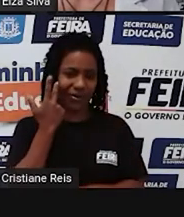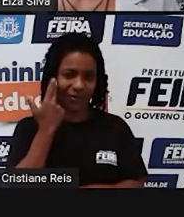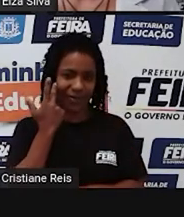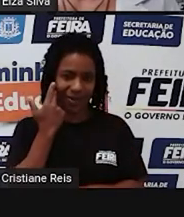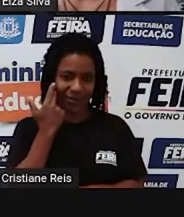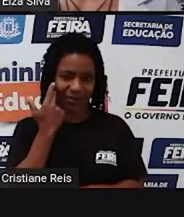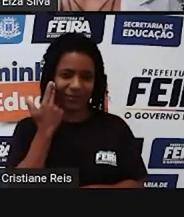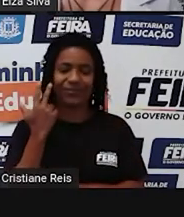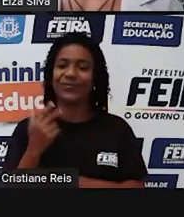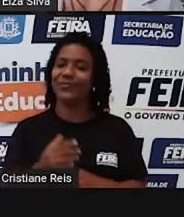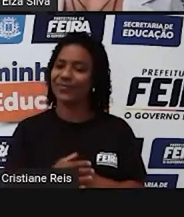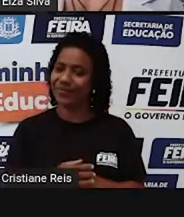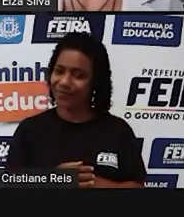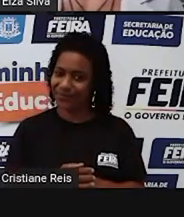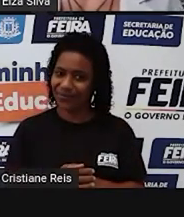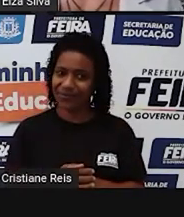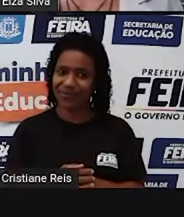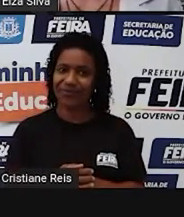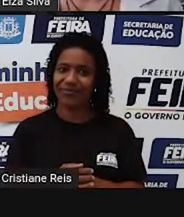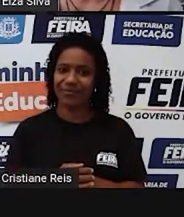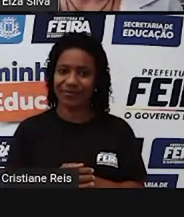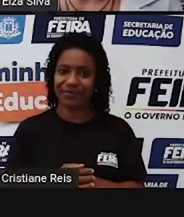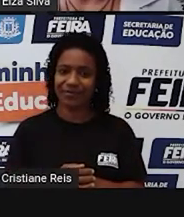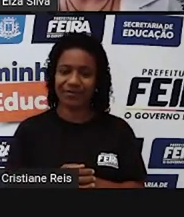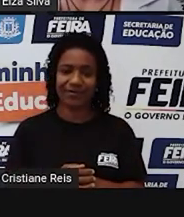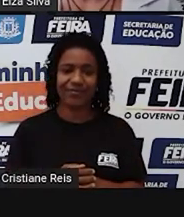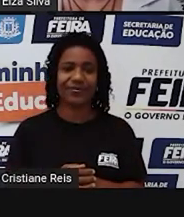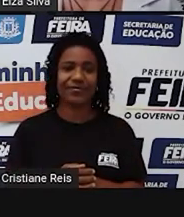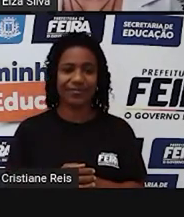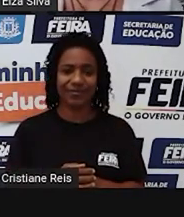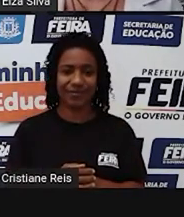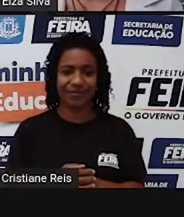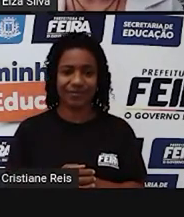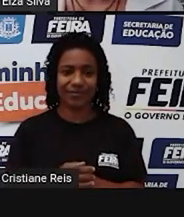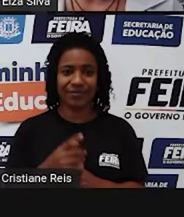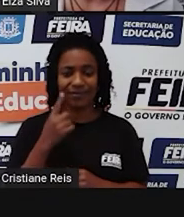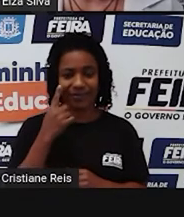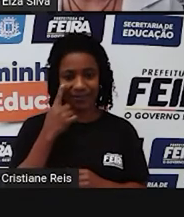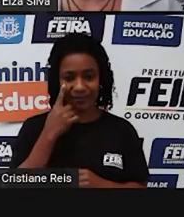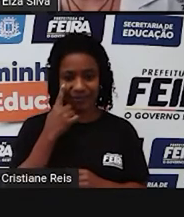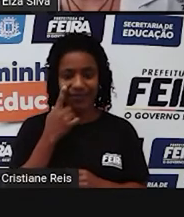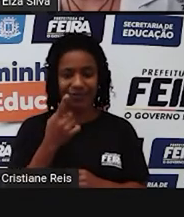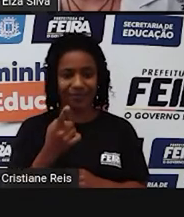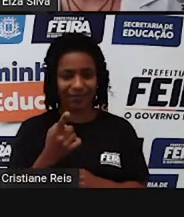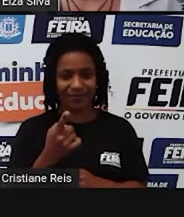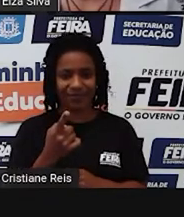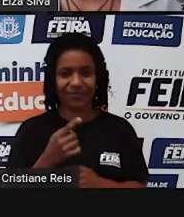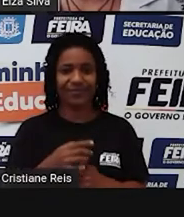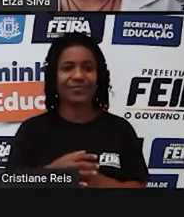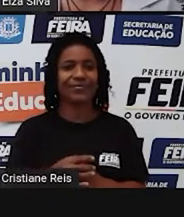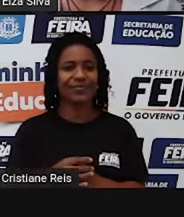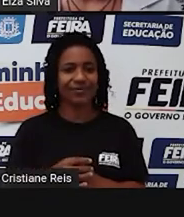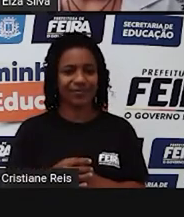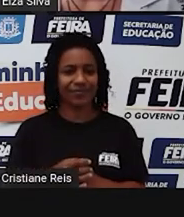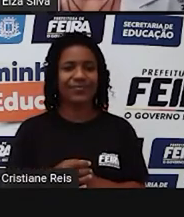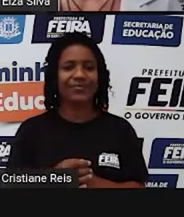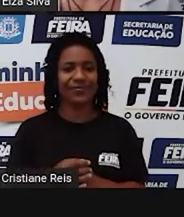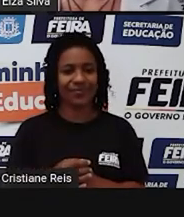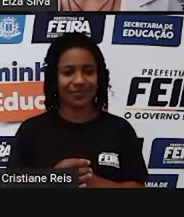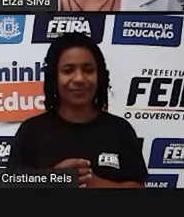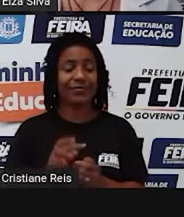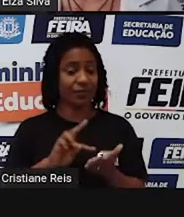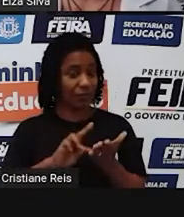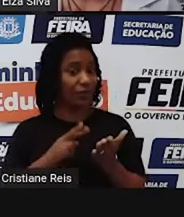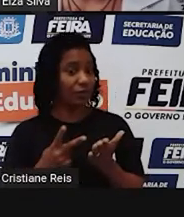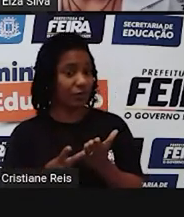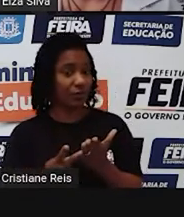We didn't. We did not or we didn't make this gift for you. Então,